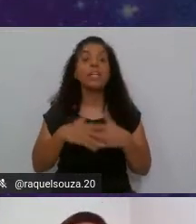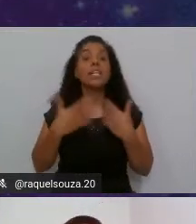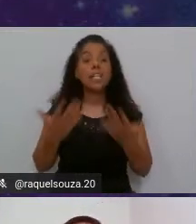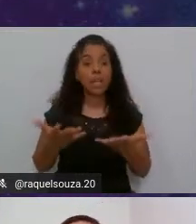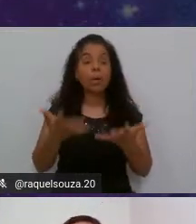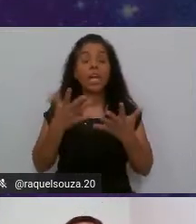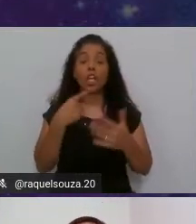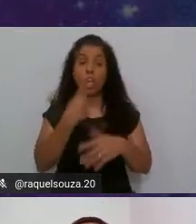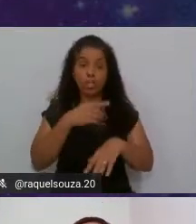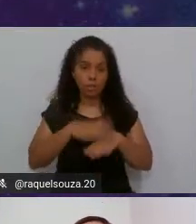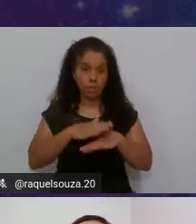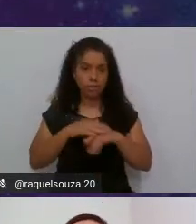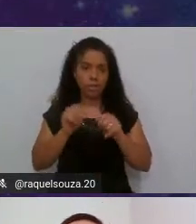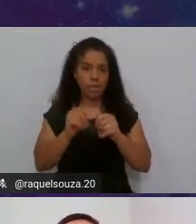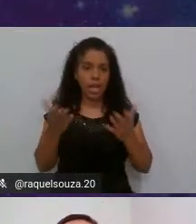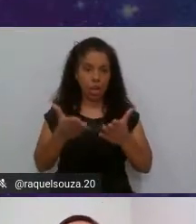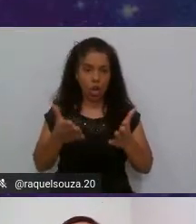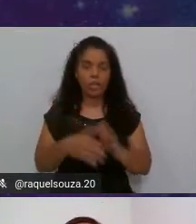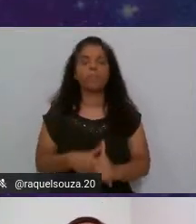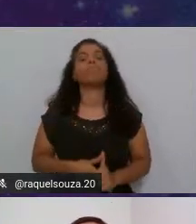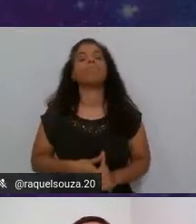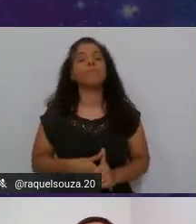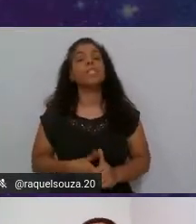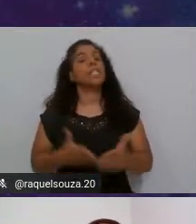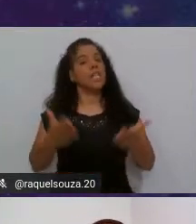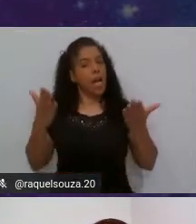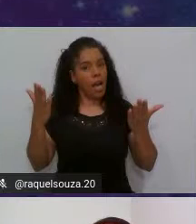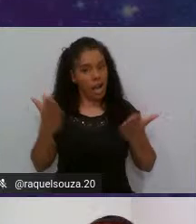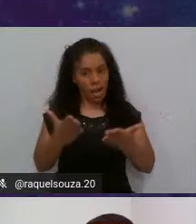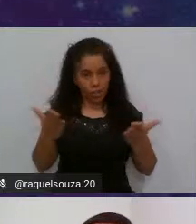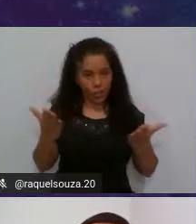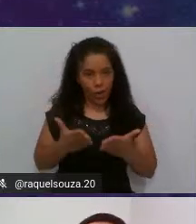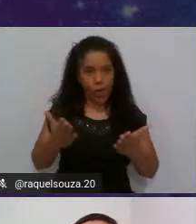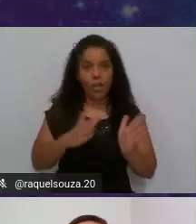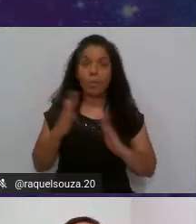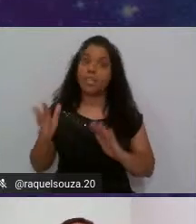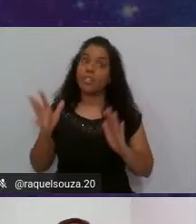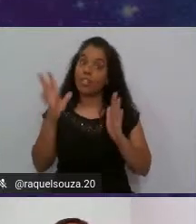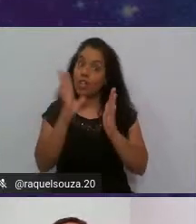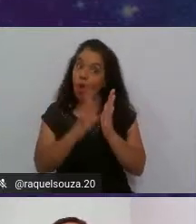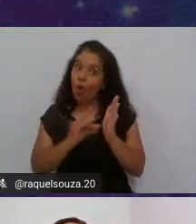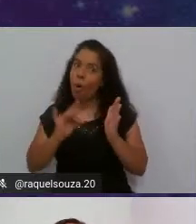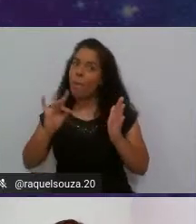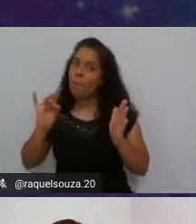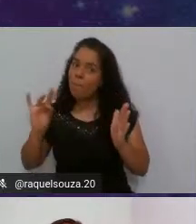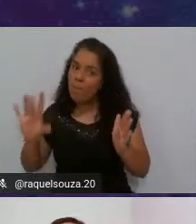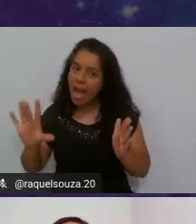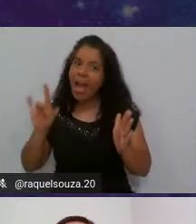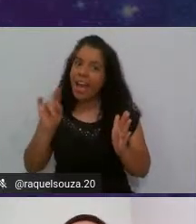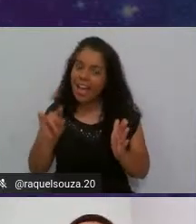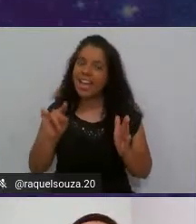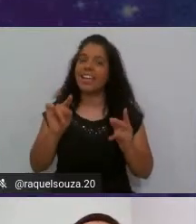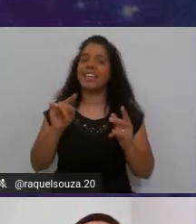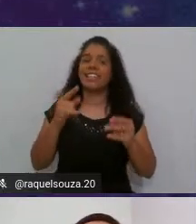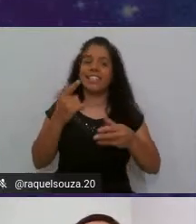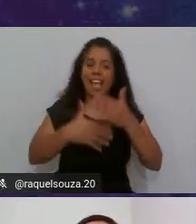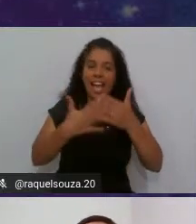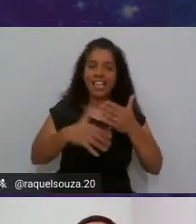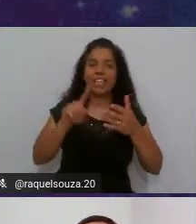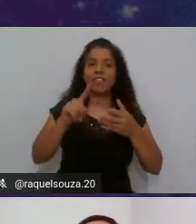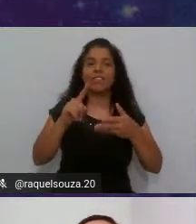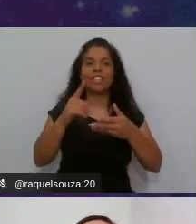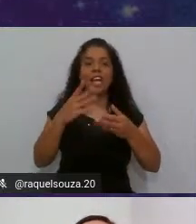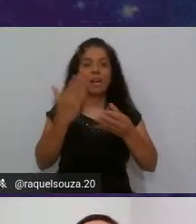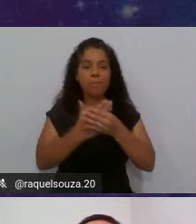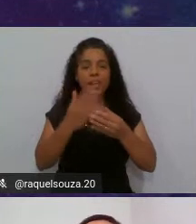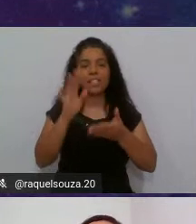queremos fazer agora agora agora é o processo de copiar esse arquivo dessa pasta que foi exportada